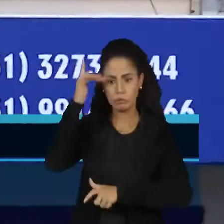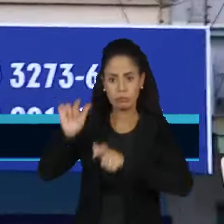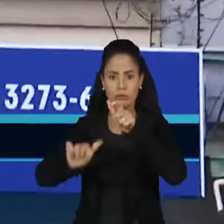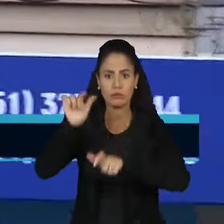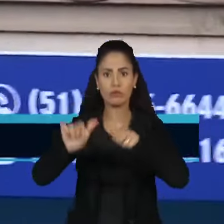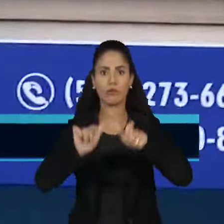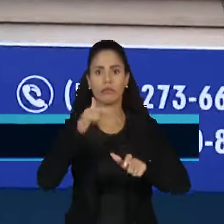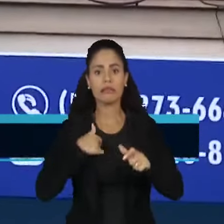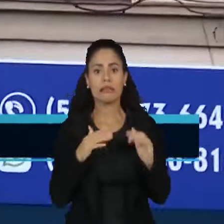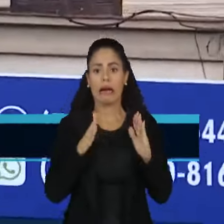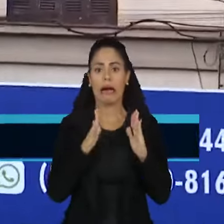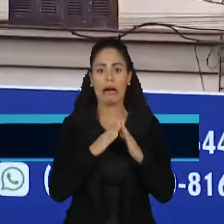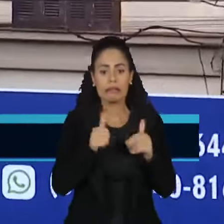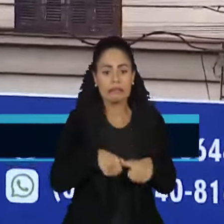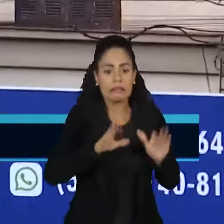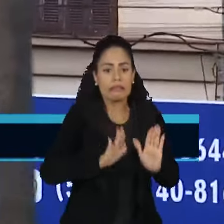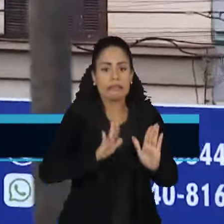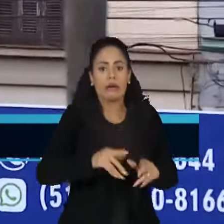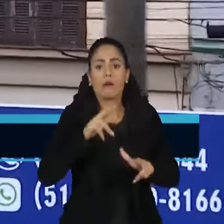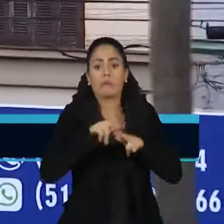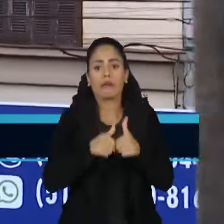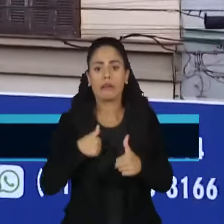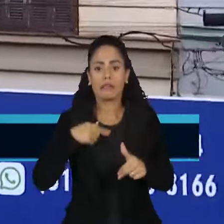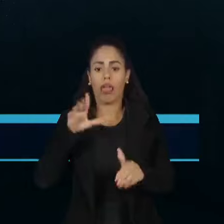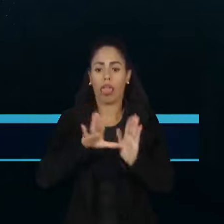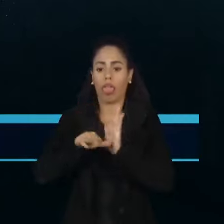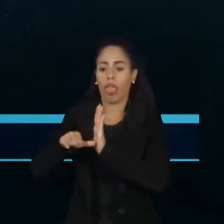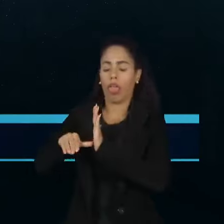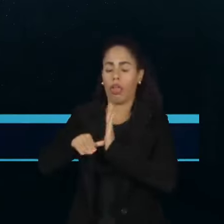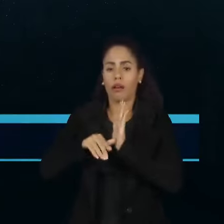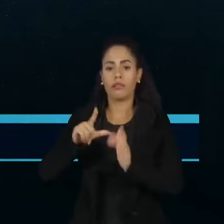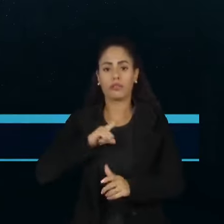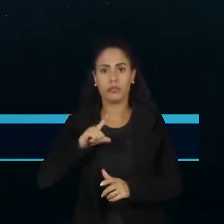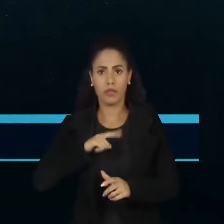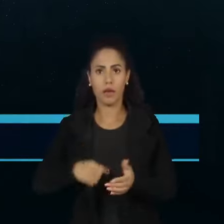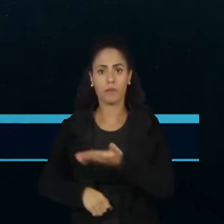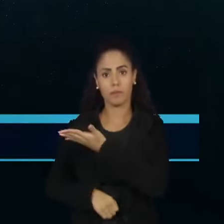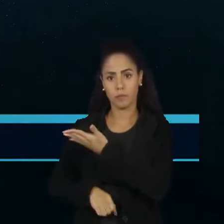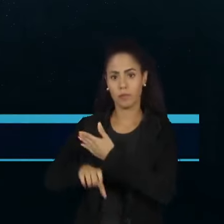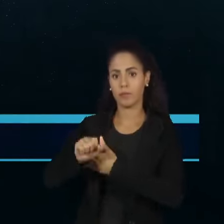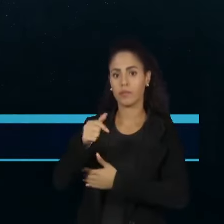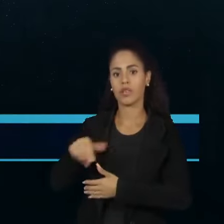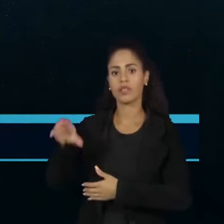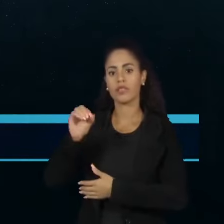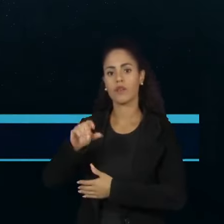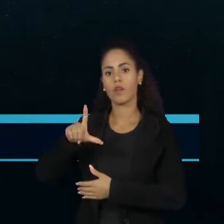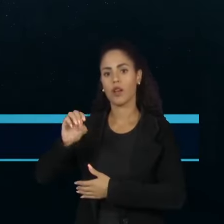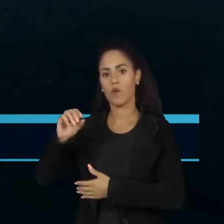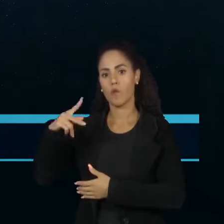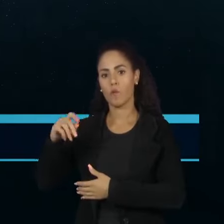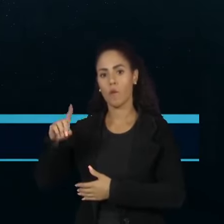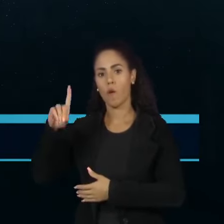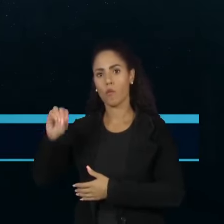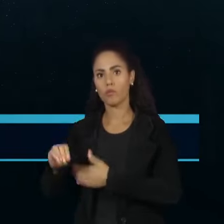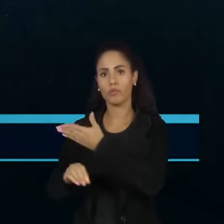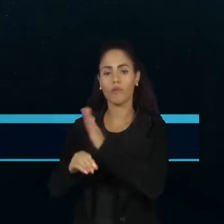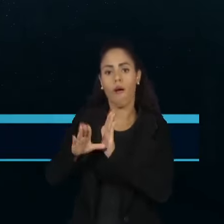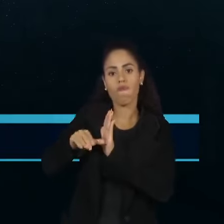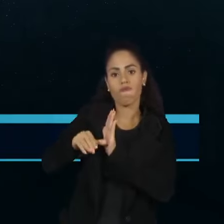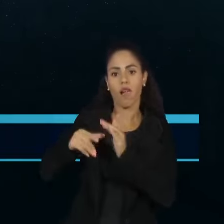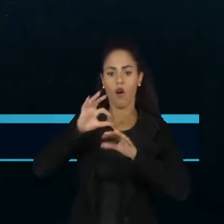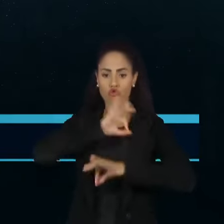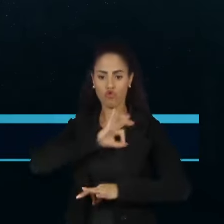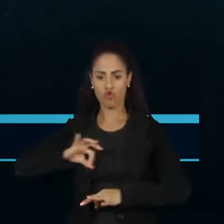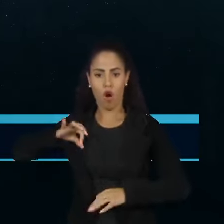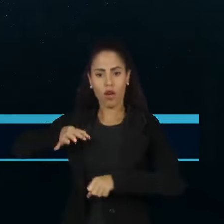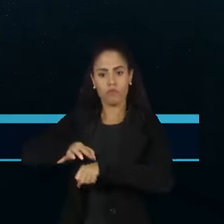querem sair das casas por causa dos furtos. Em São Leopoldo, esse homem foi flagrado furtando joias.